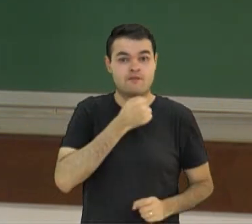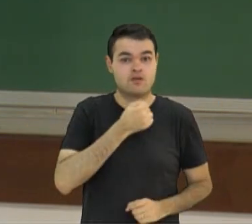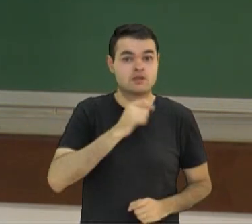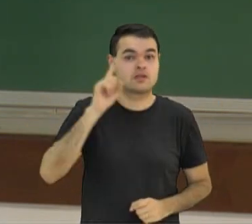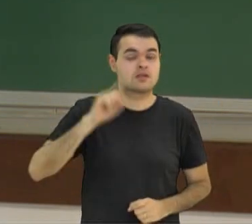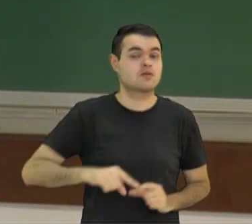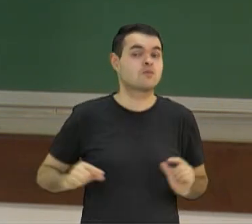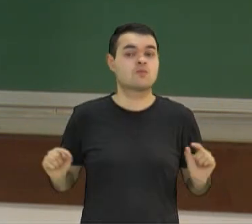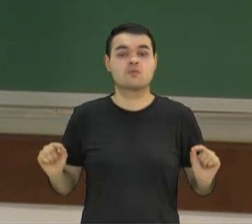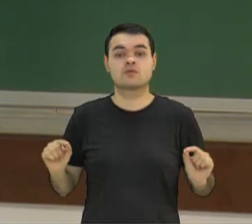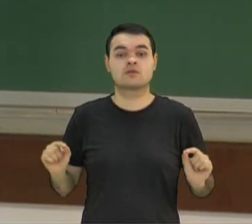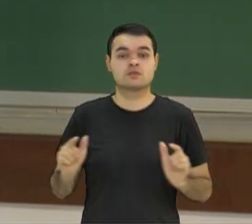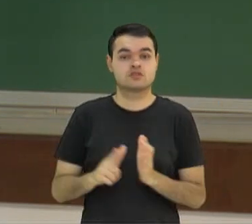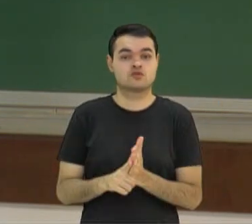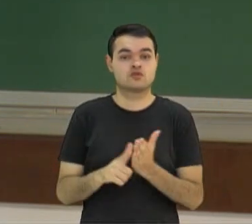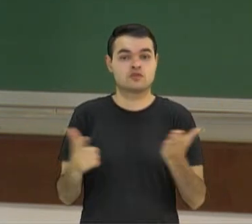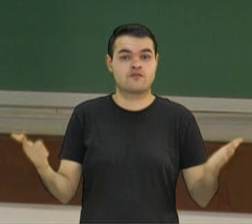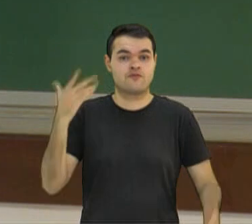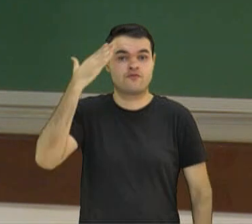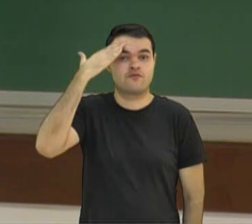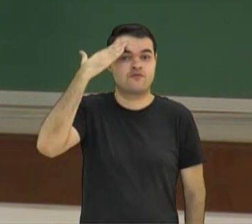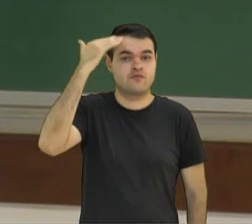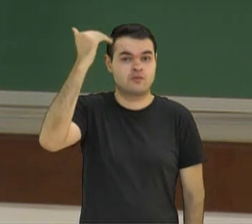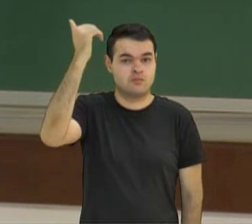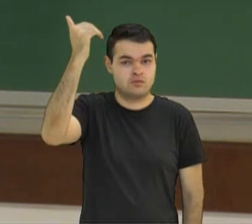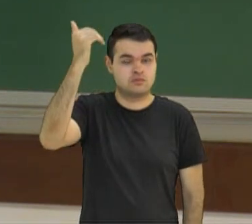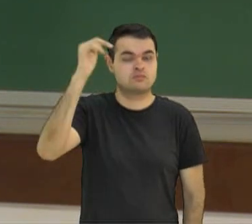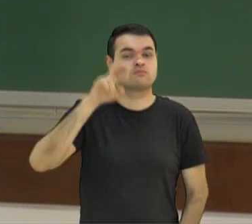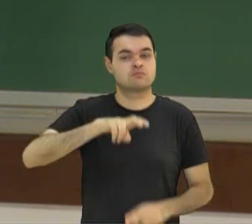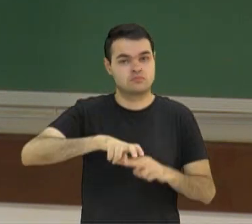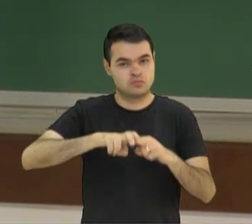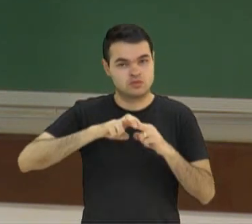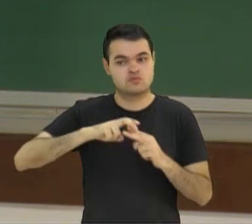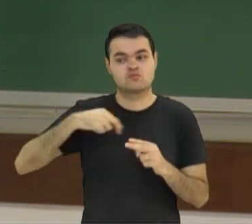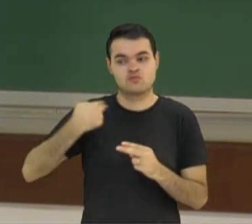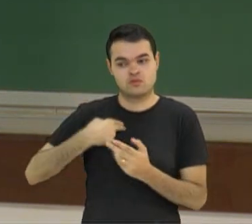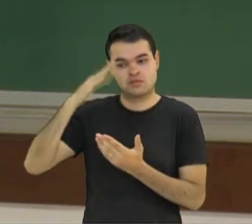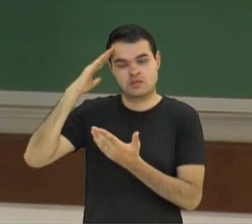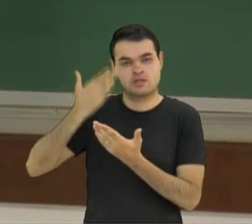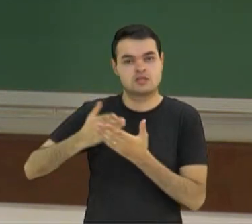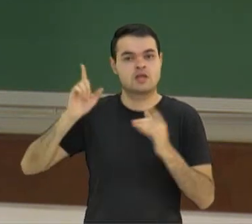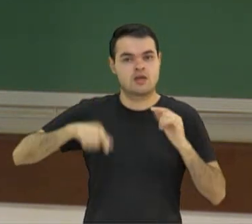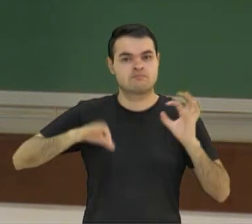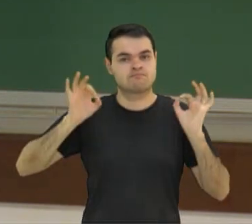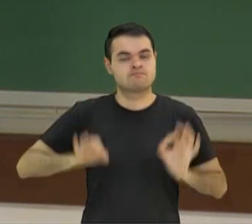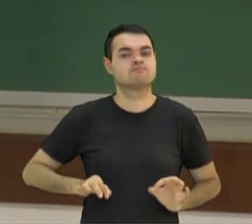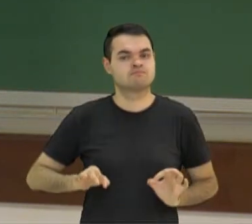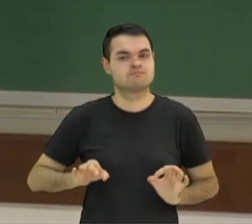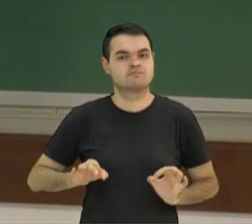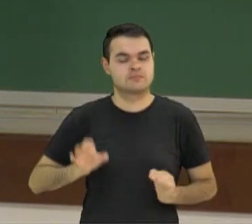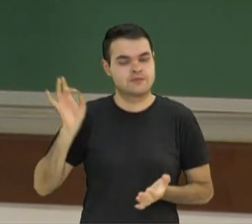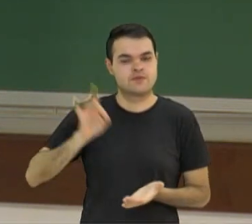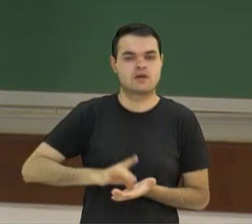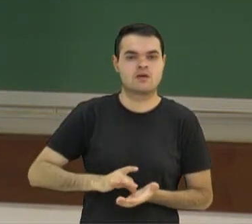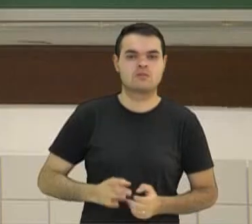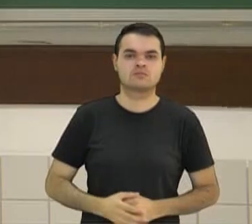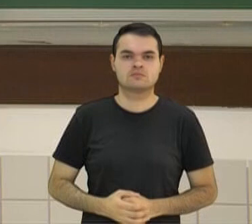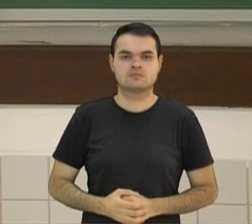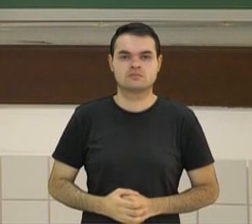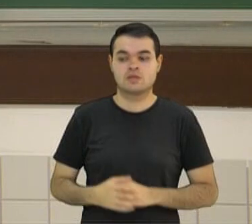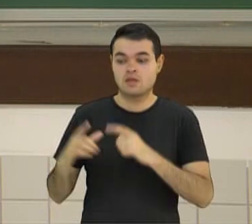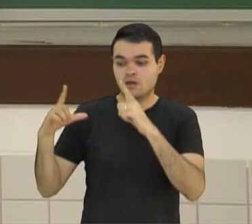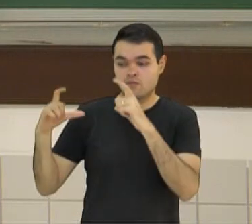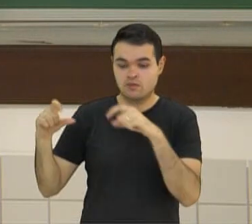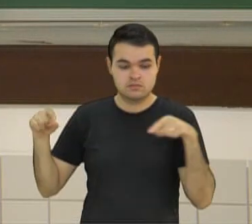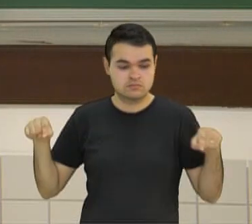saiu em um jornal de grande circulação. Portanto, nós acreditamos que ela seja real, ok? E a fotografia